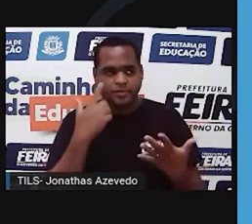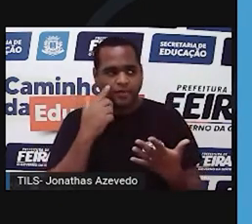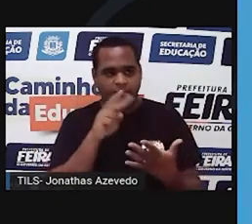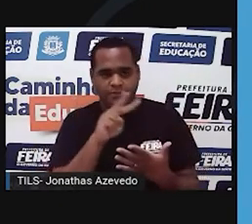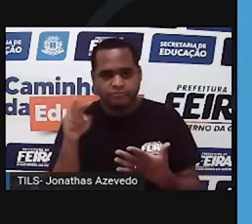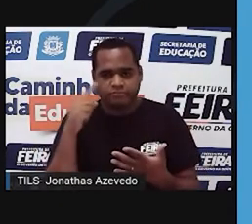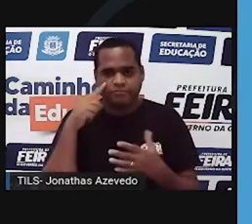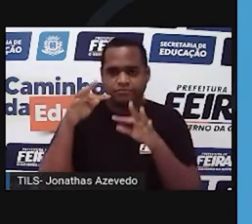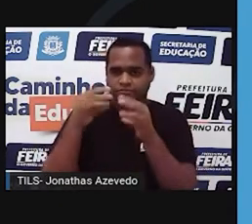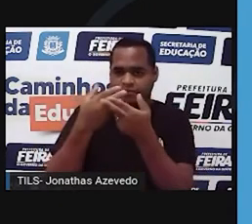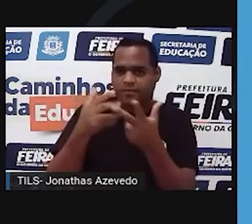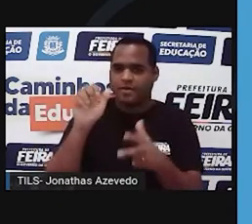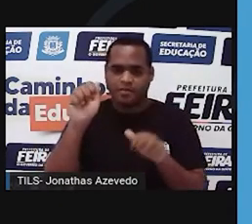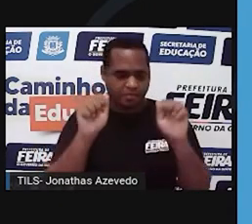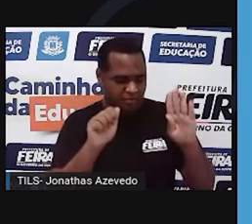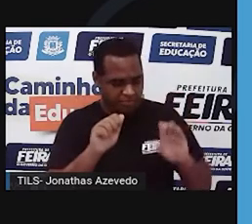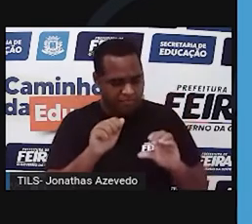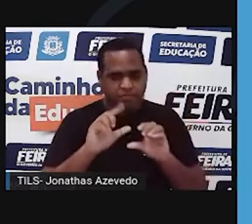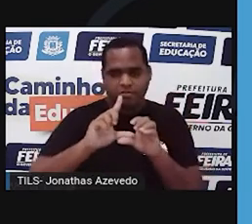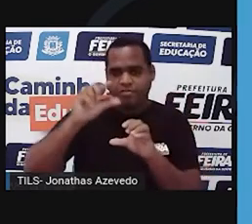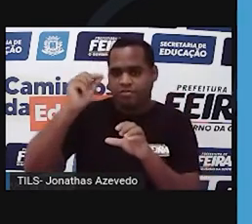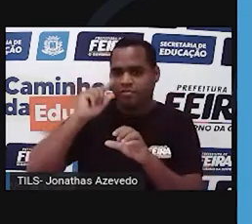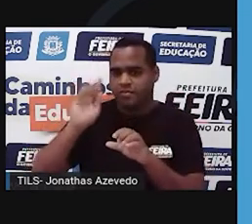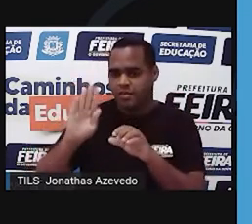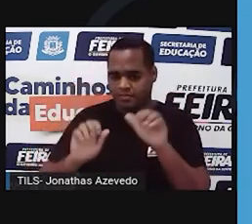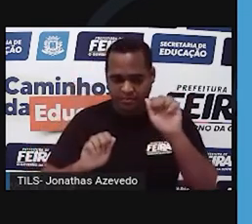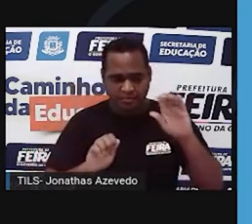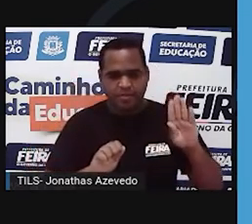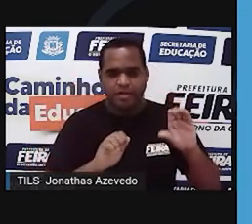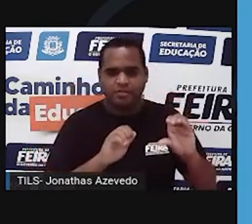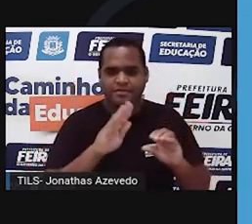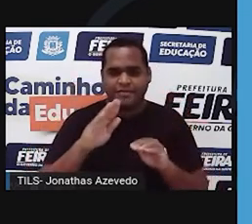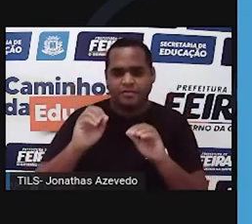Azão, Azão, Azinho, Azinho, Bzão, Bzão, Bzão, Bzão, Azinho, Bzão, Bzão, Bzão.